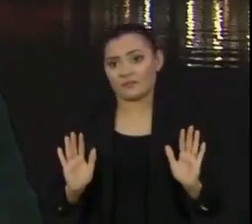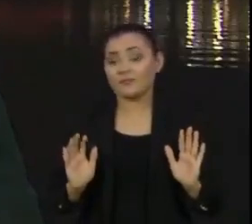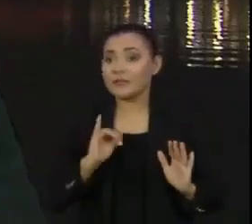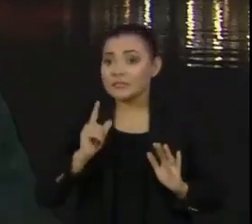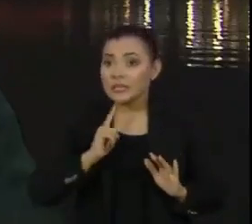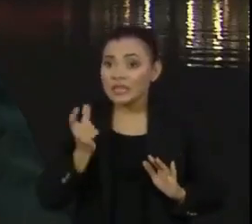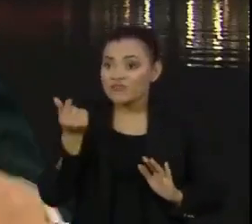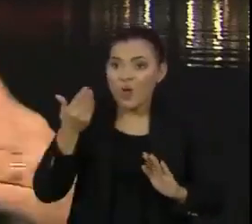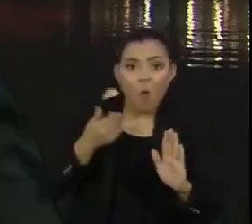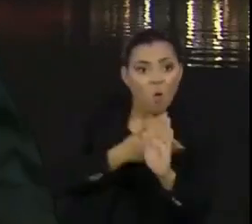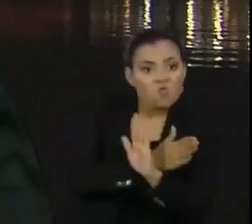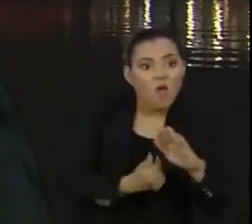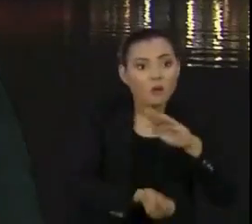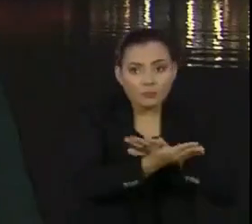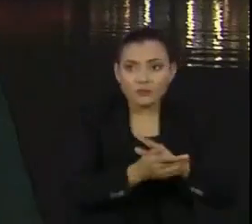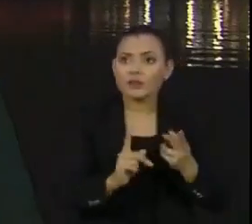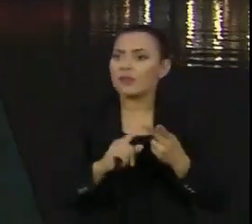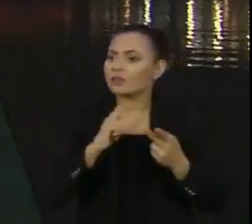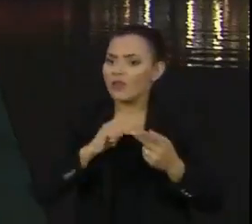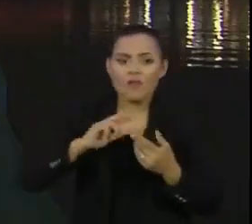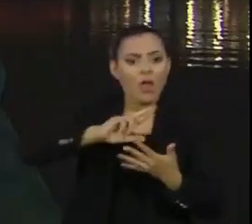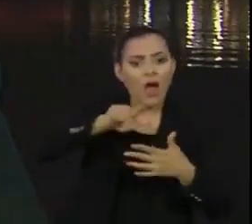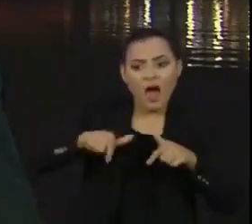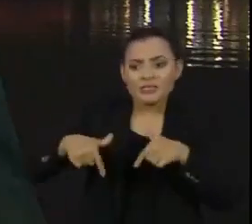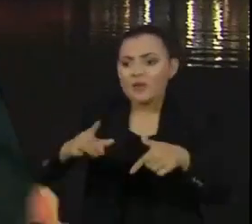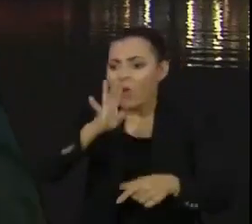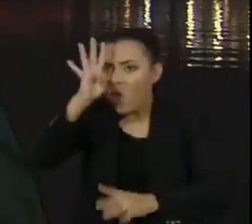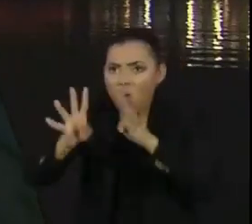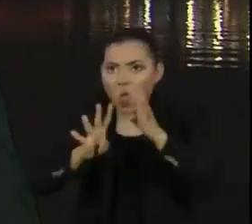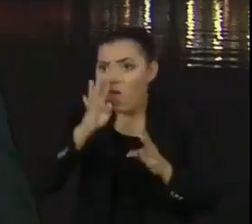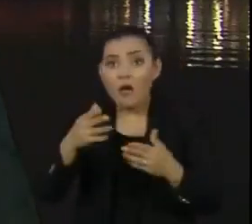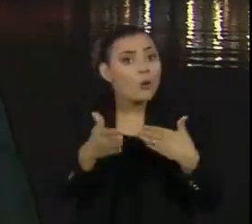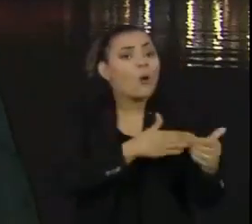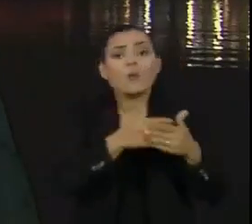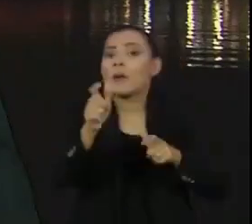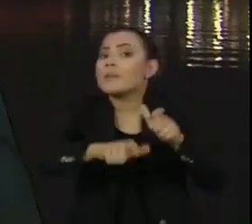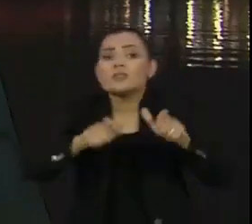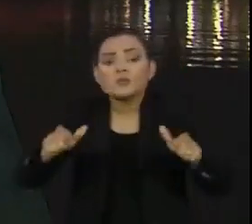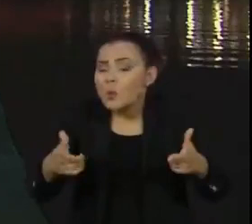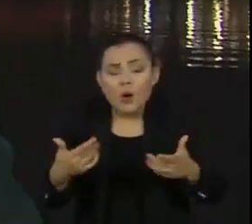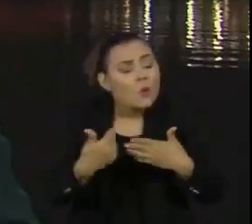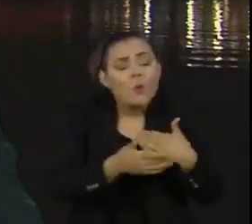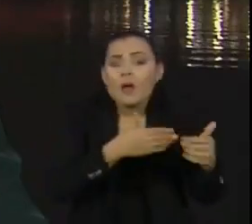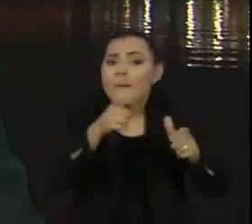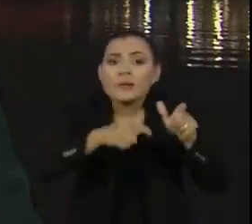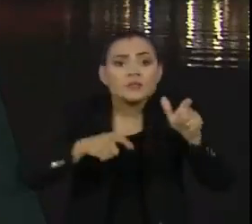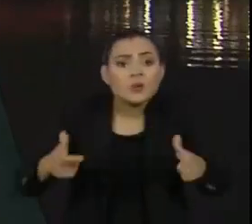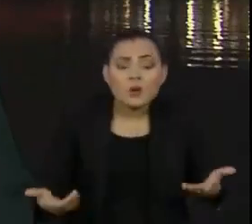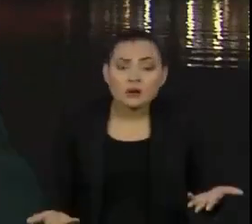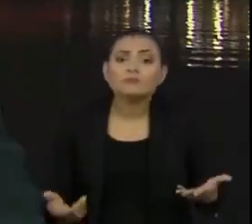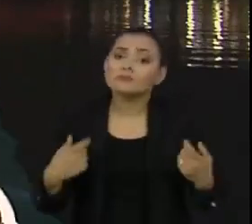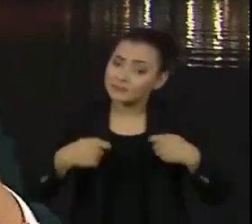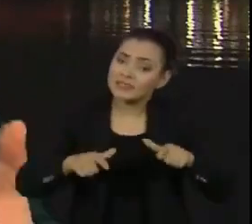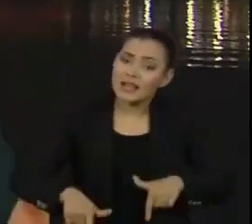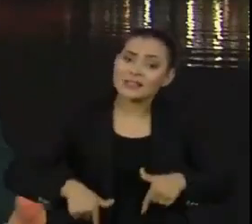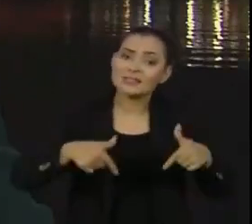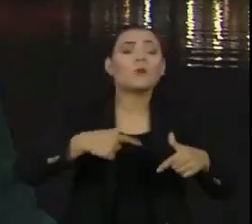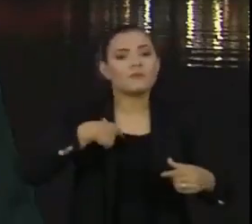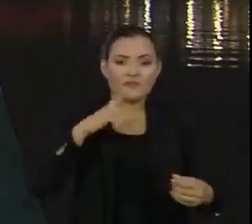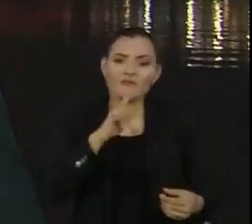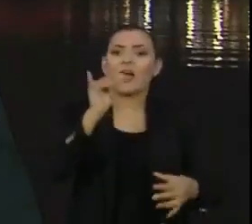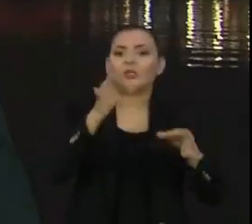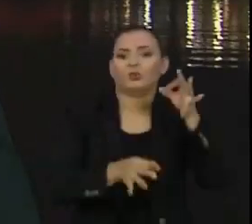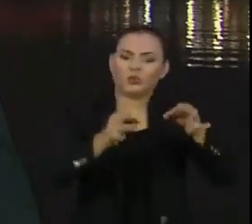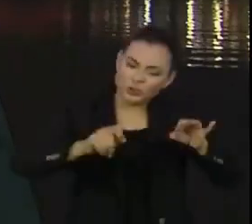desvio de recursos, se houve desvio de finalidade, seja quem quer que seja, será feita justiça e